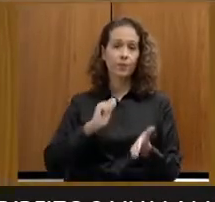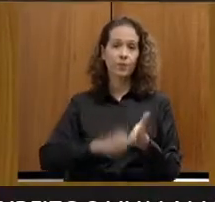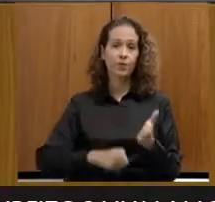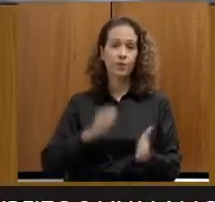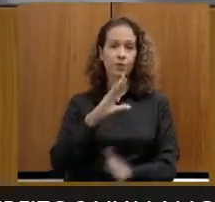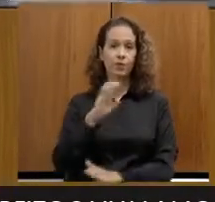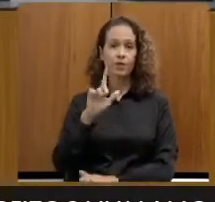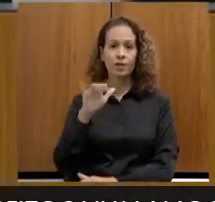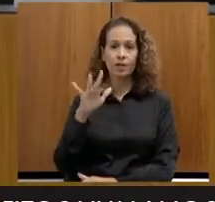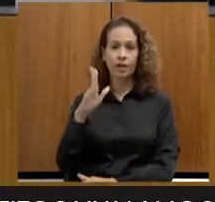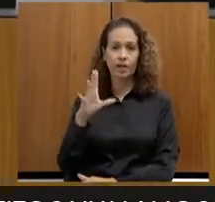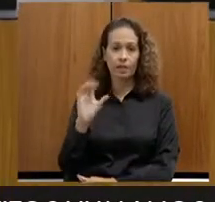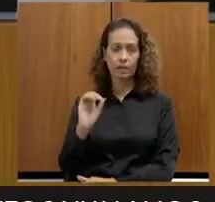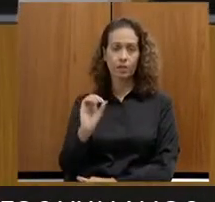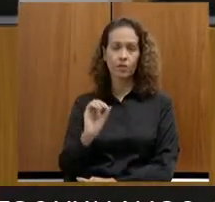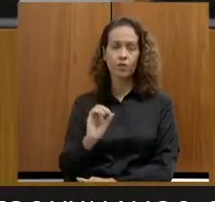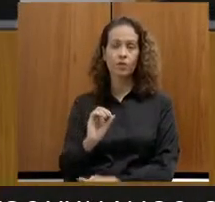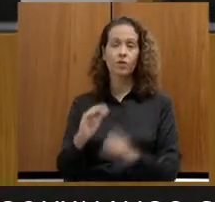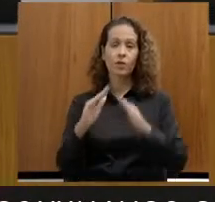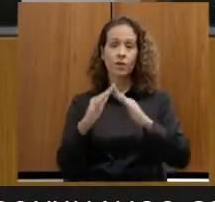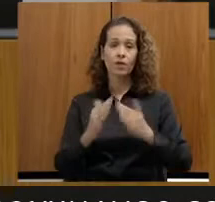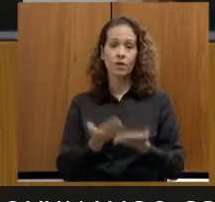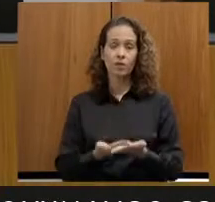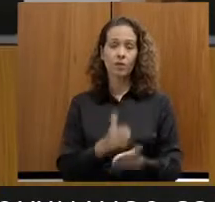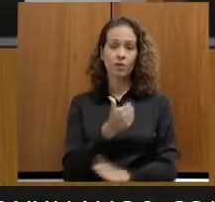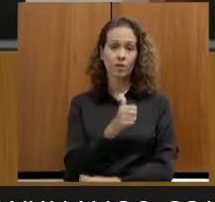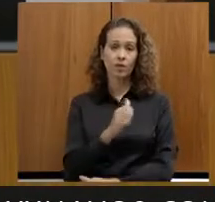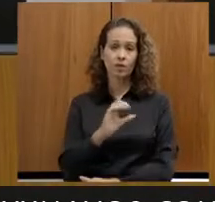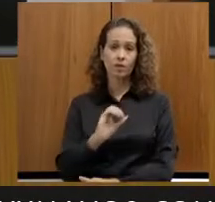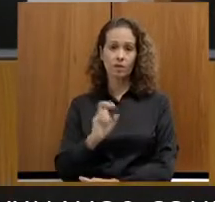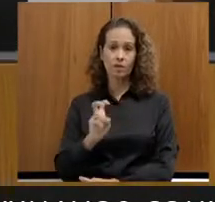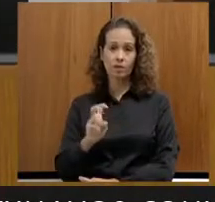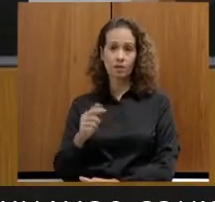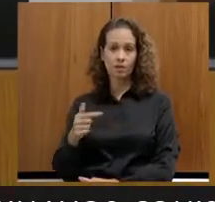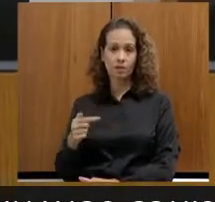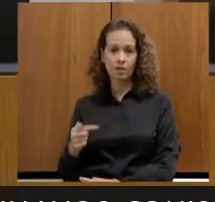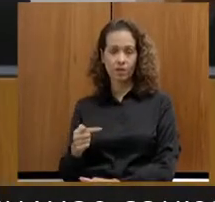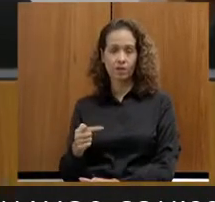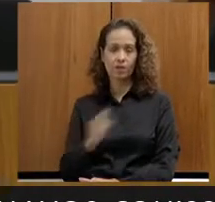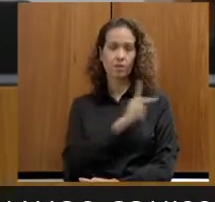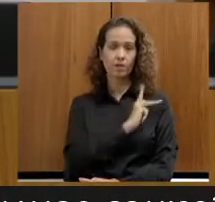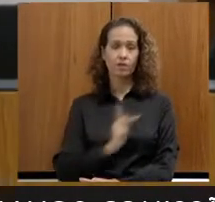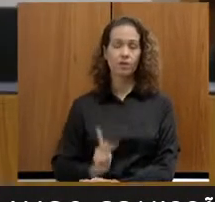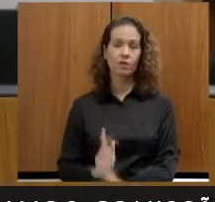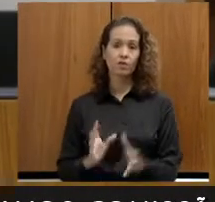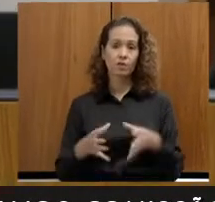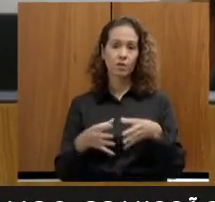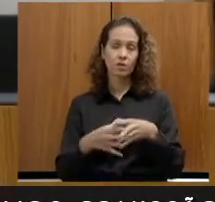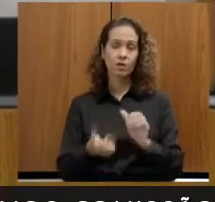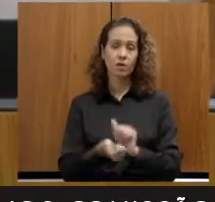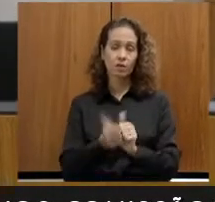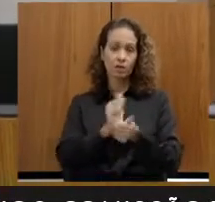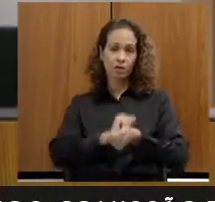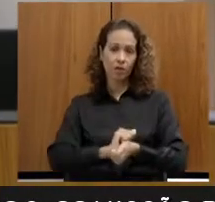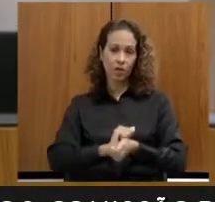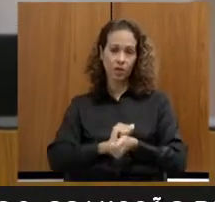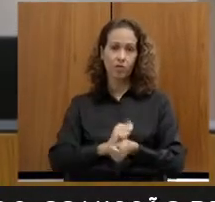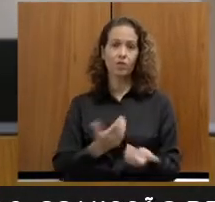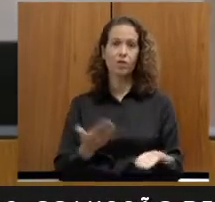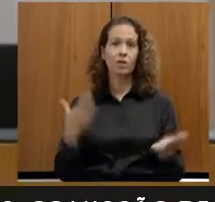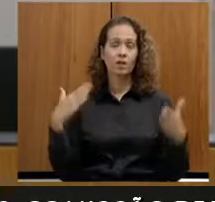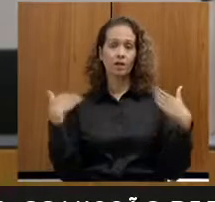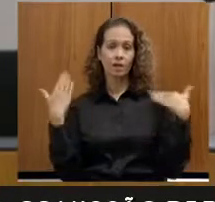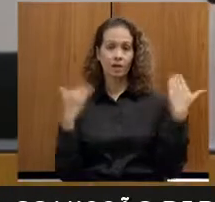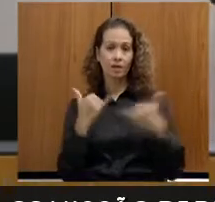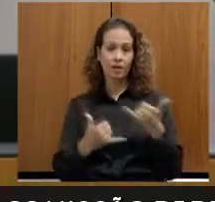Citrocel. Requerimento 11057, senhor presidente de Comissão Esporte e Lazer. É o mesmo teor